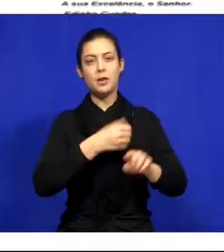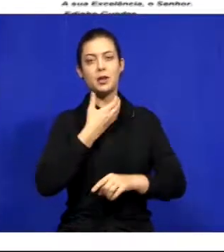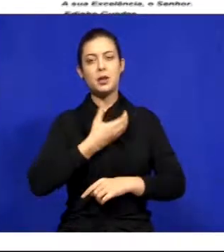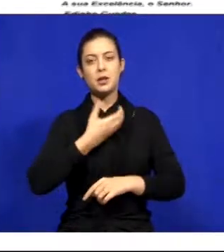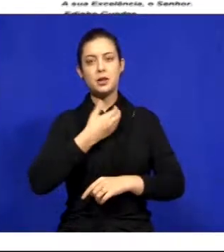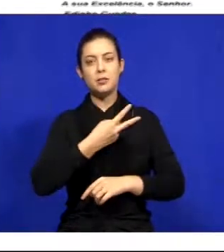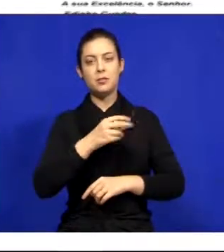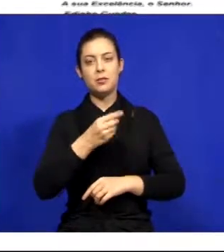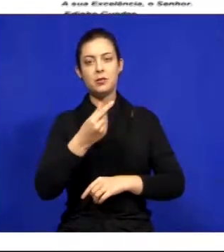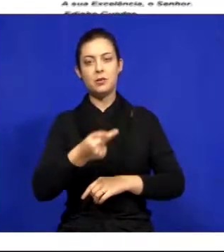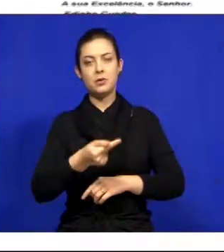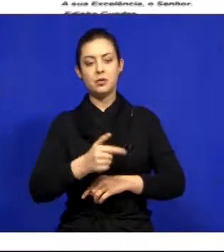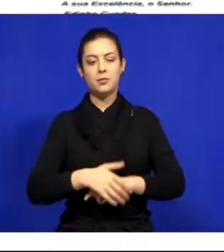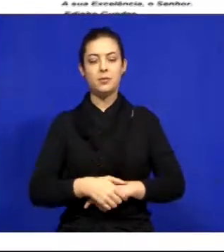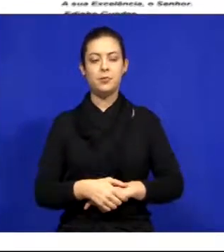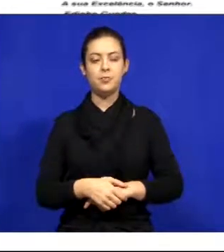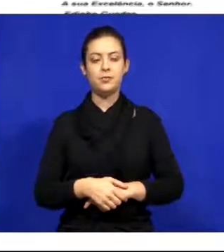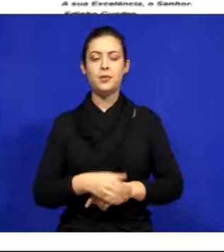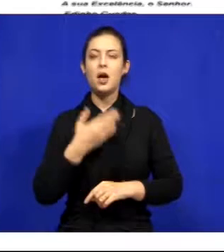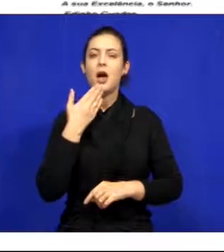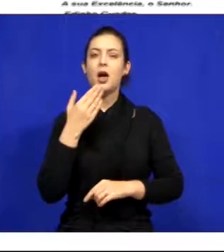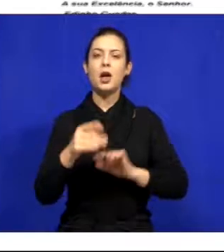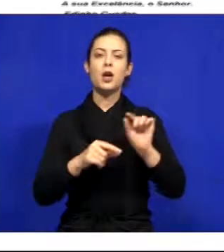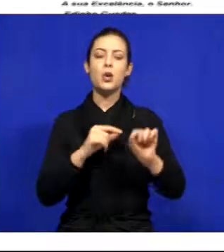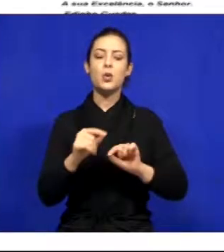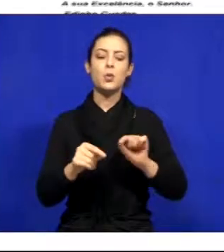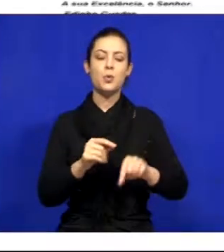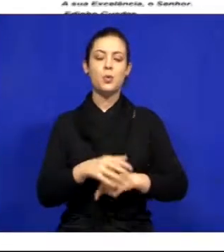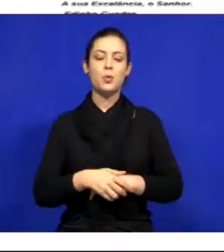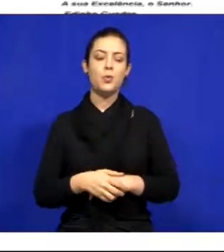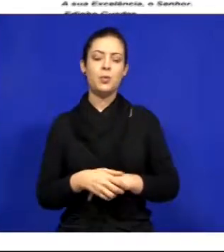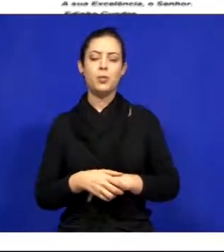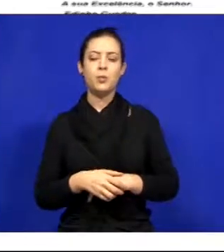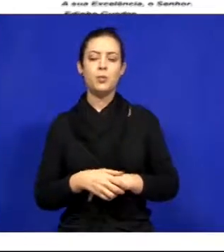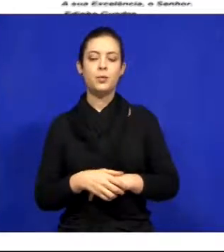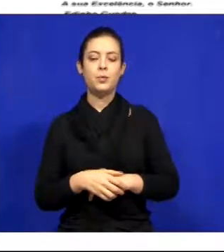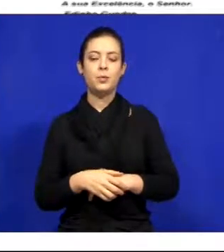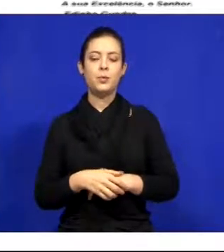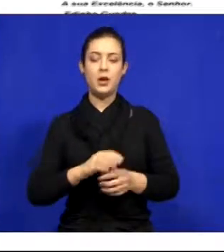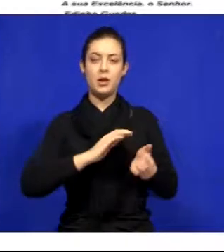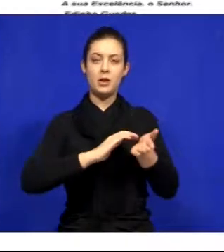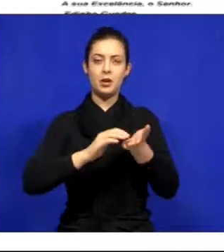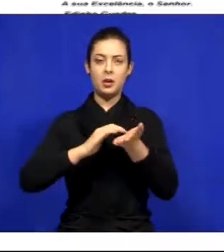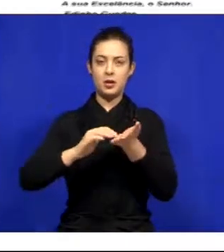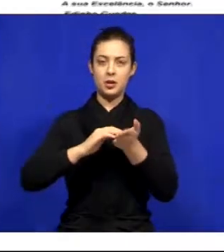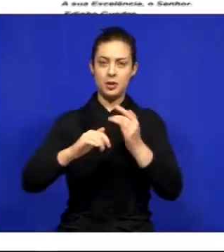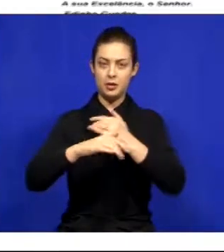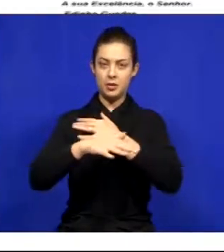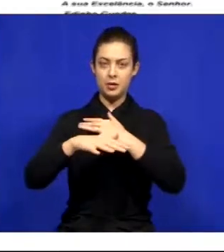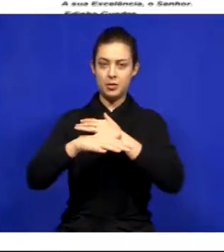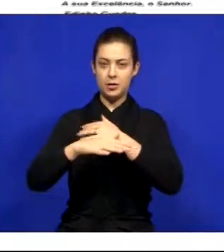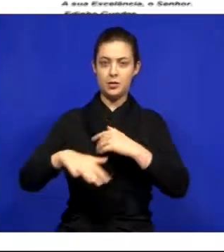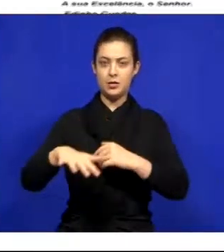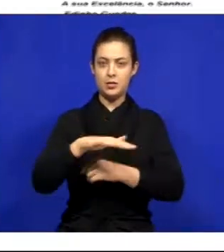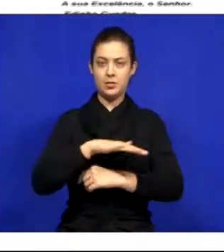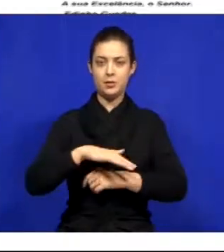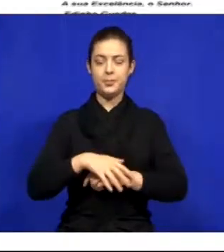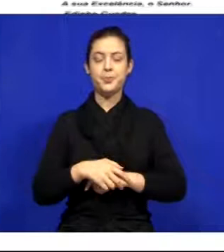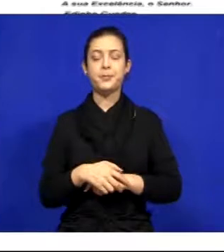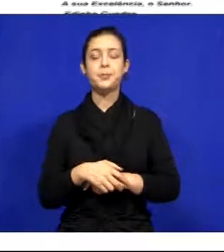2017, solicitação à Secretaria de Mobilidade Urbana,